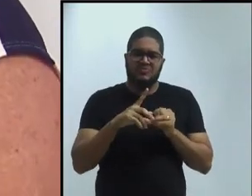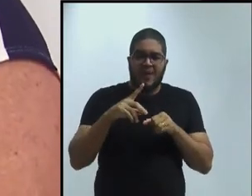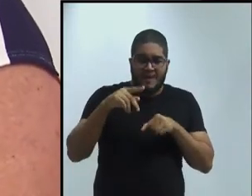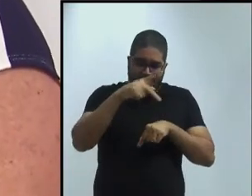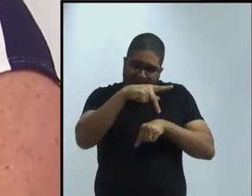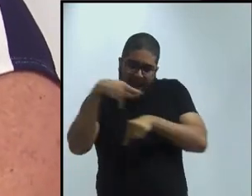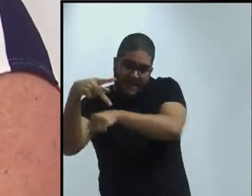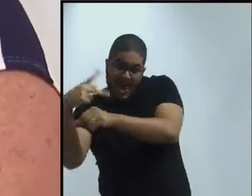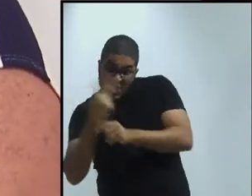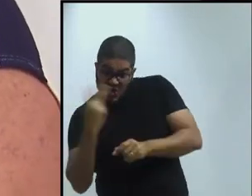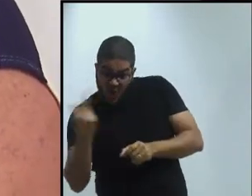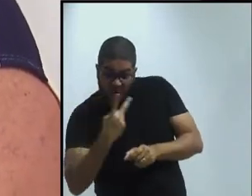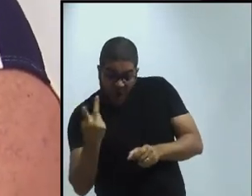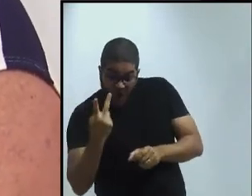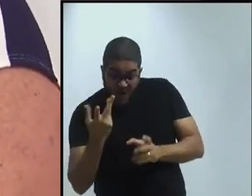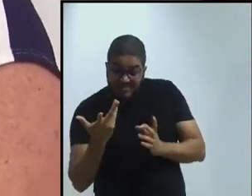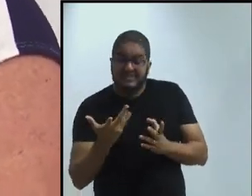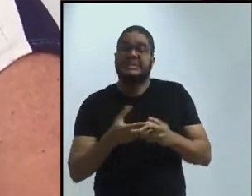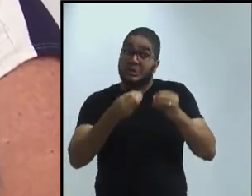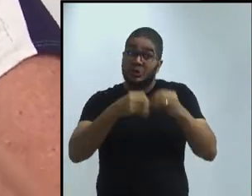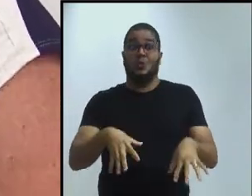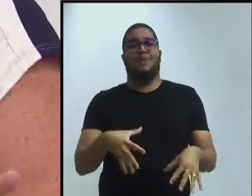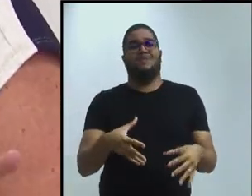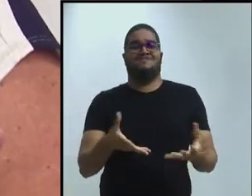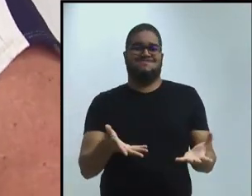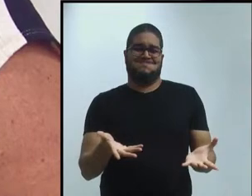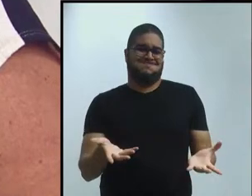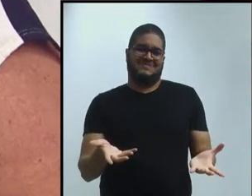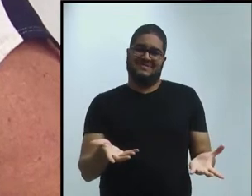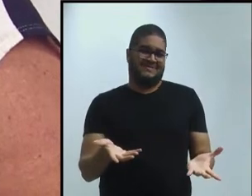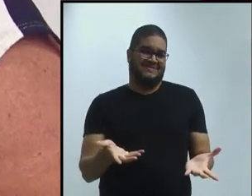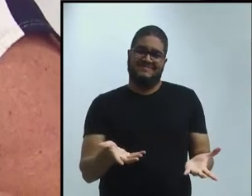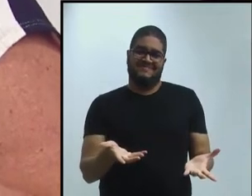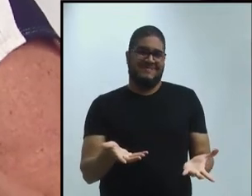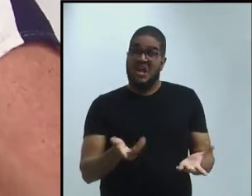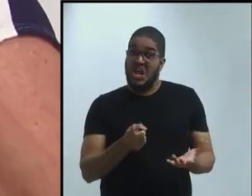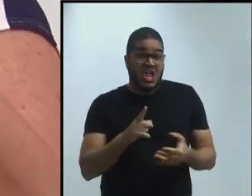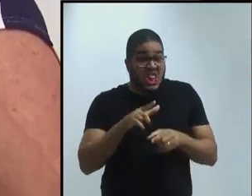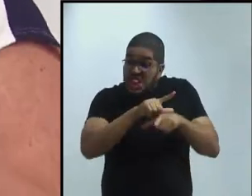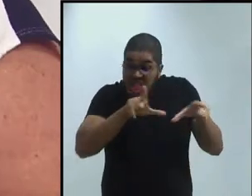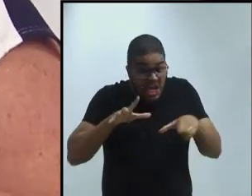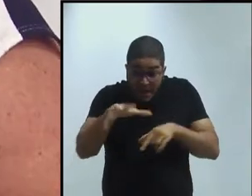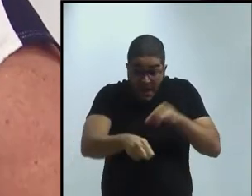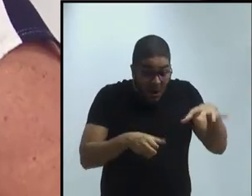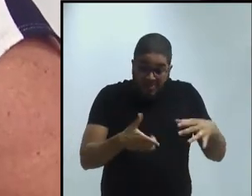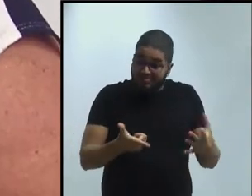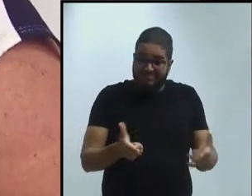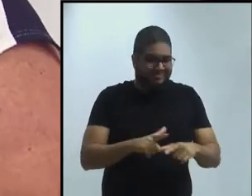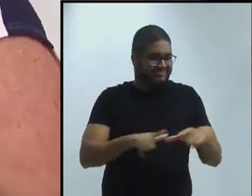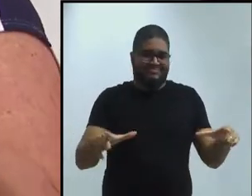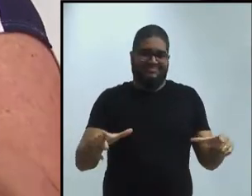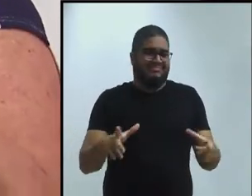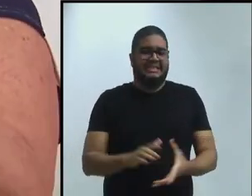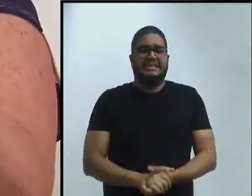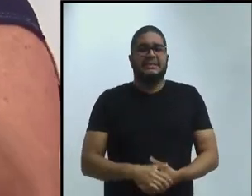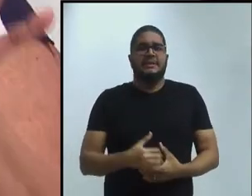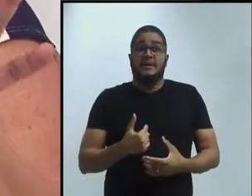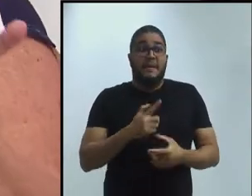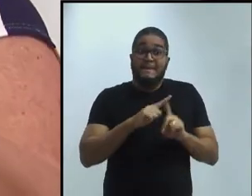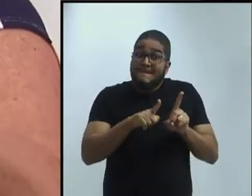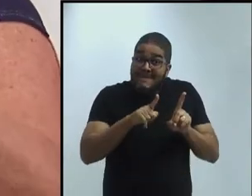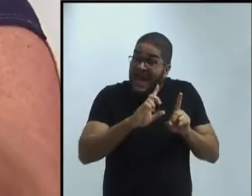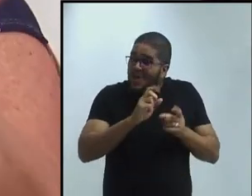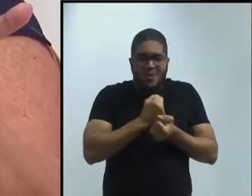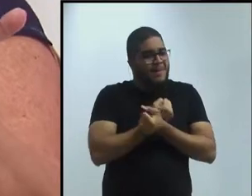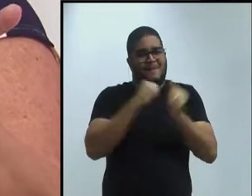que a Valkyria deu aqui no final, é fundamental. Então, não é impossível. Eu tinha mais de 30